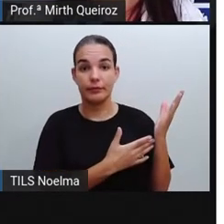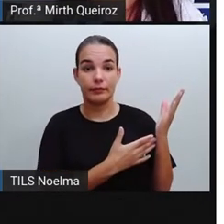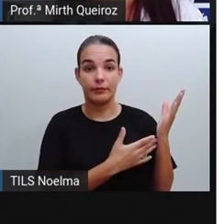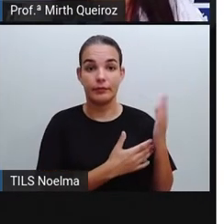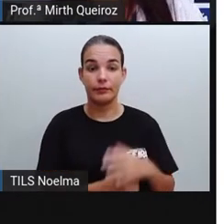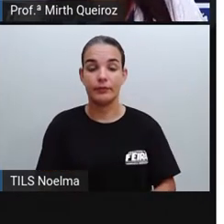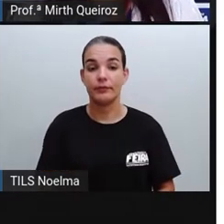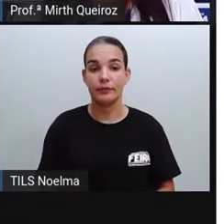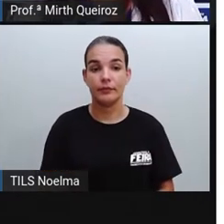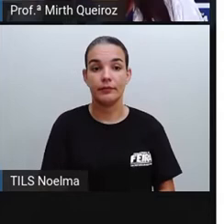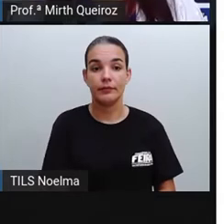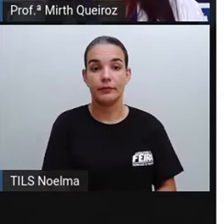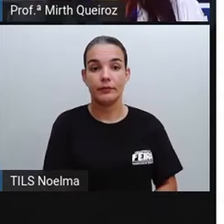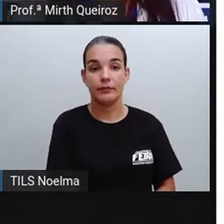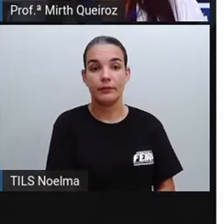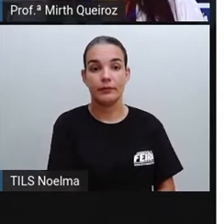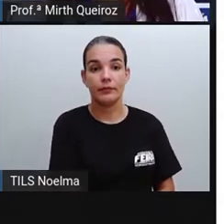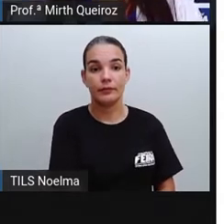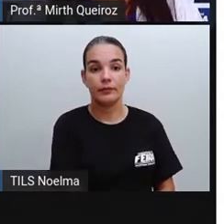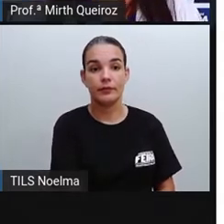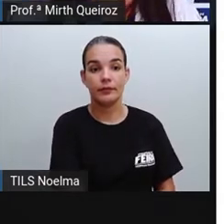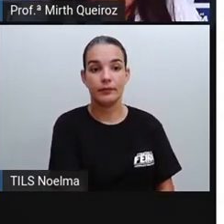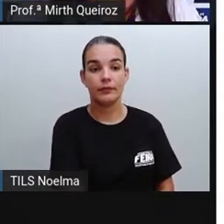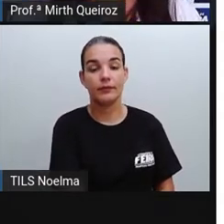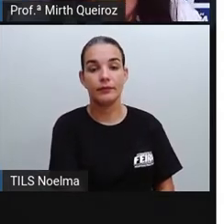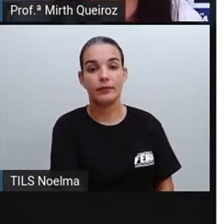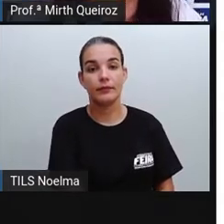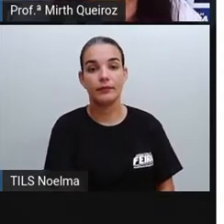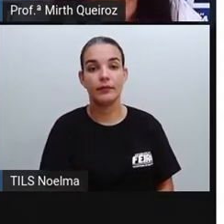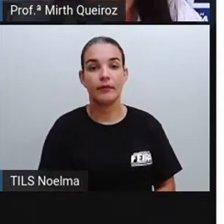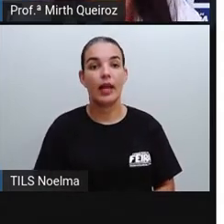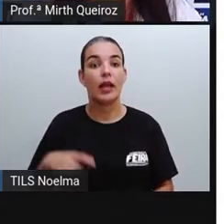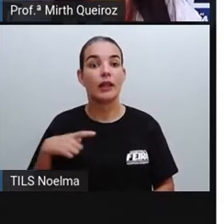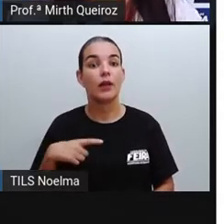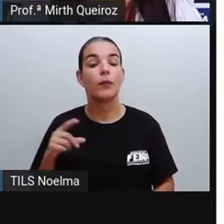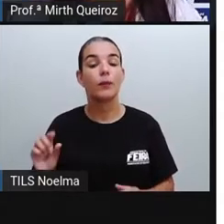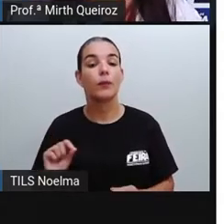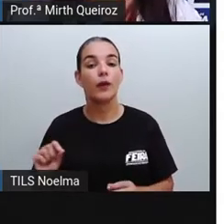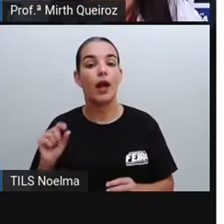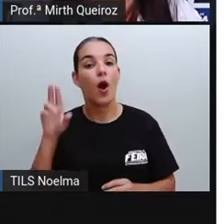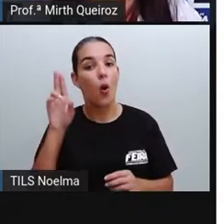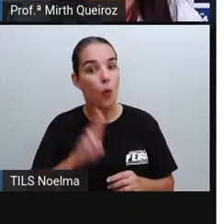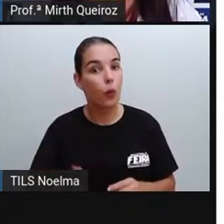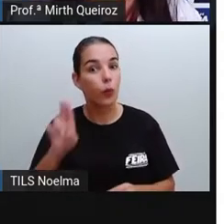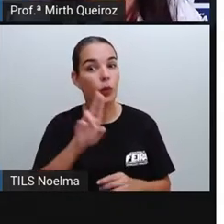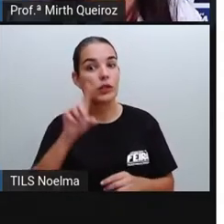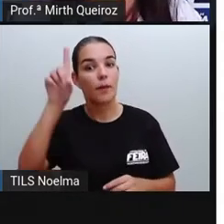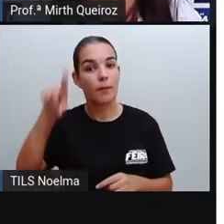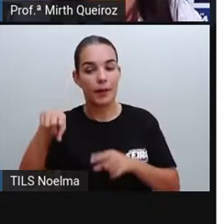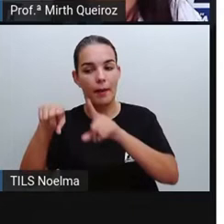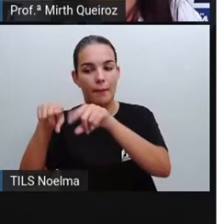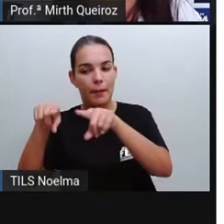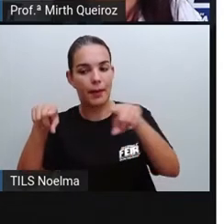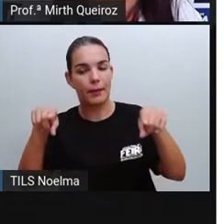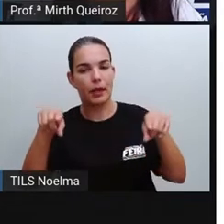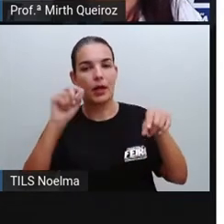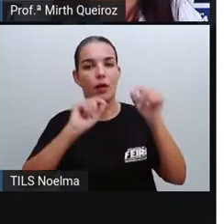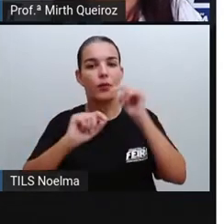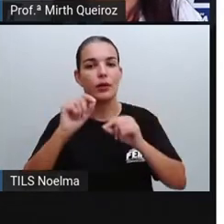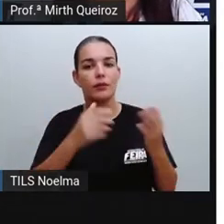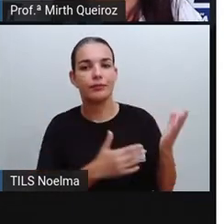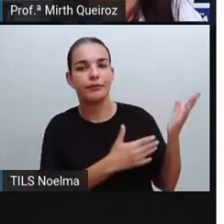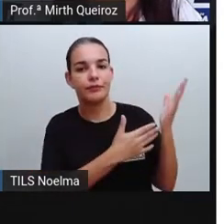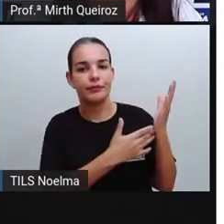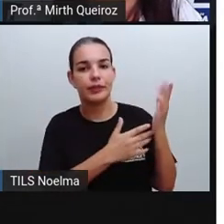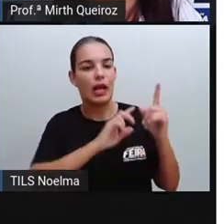Aqui a gente tem um infográfico, né? Onde a gente utiliza o gráfico, infográfico. Retrato do